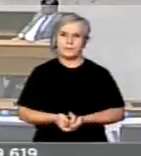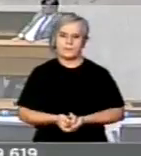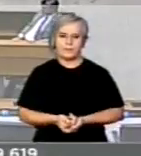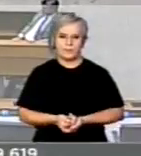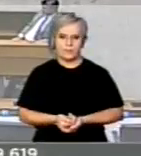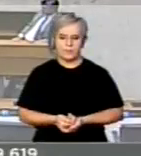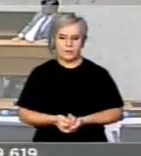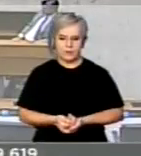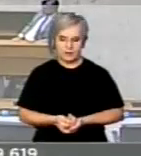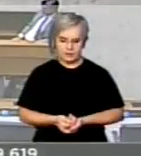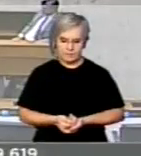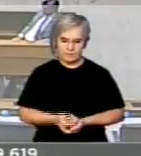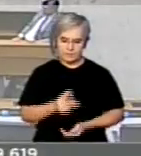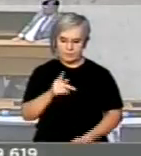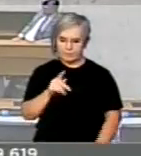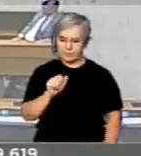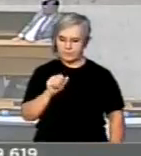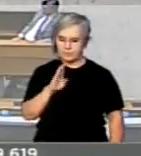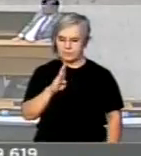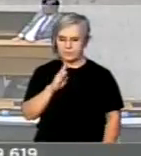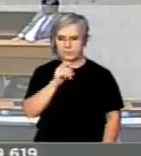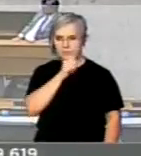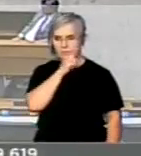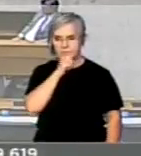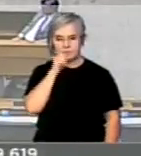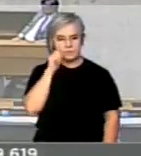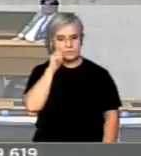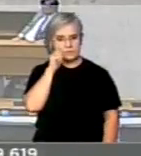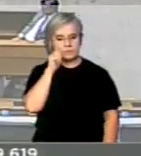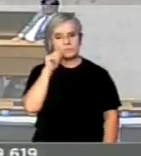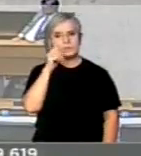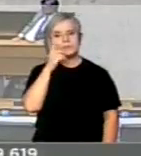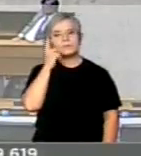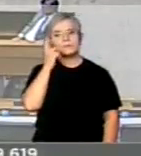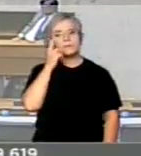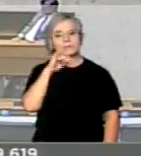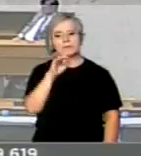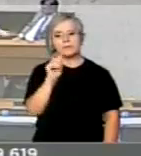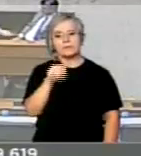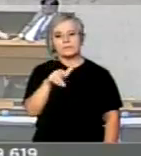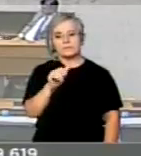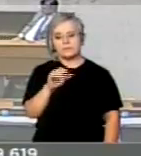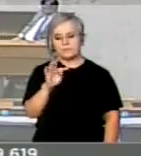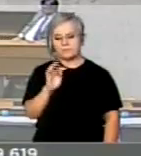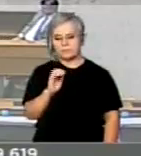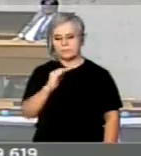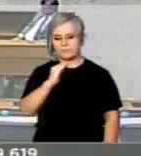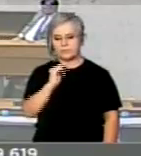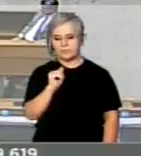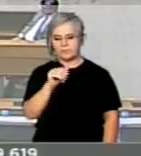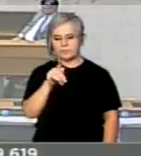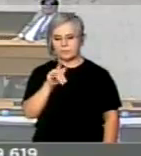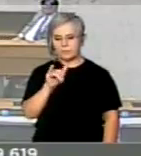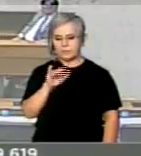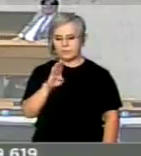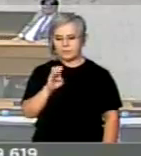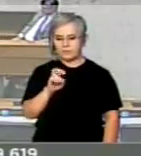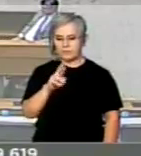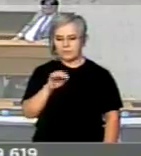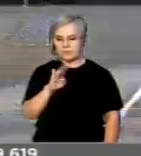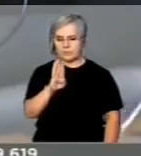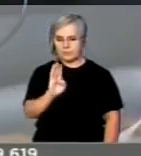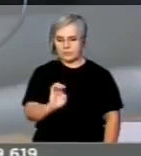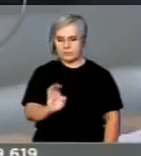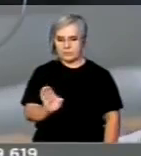do deputado PSB do Amapá, deputada Janete Capiberib. Senhor presidente,